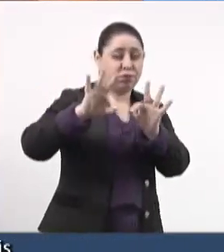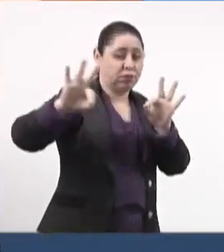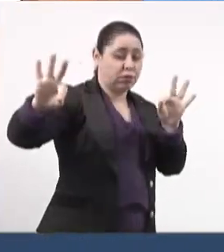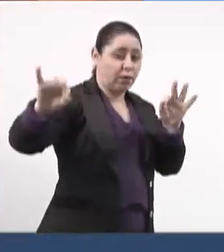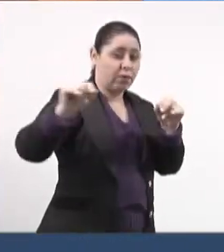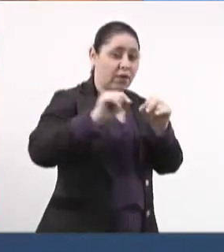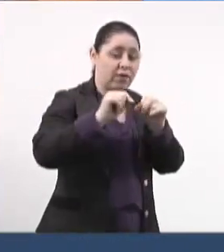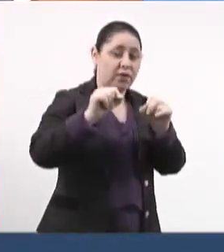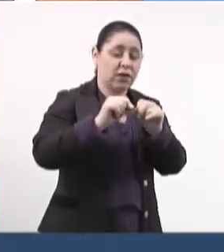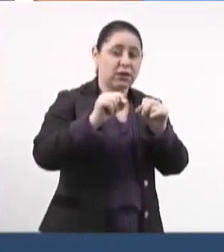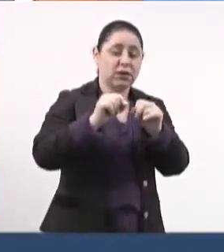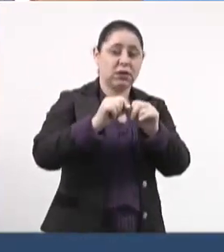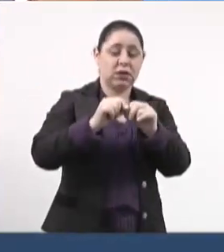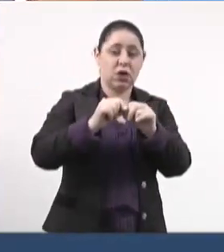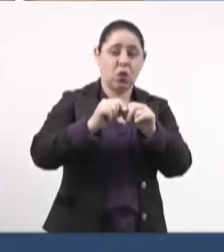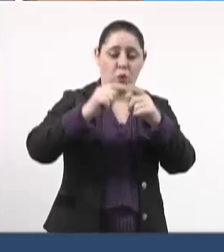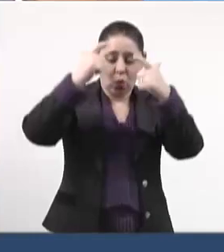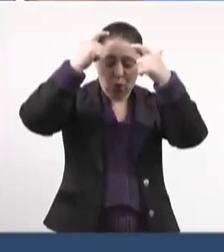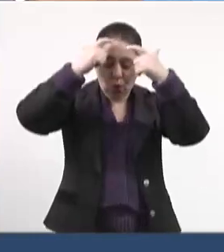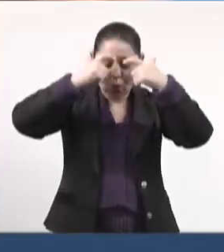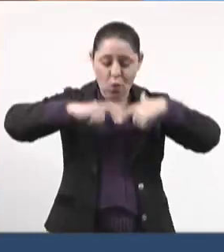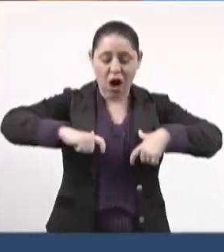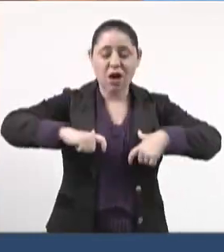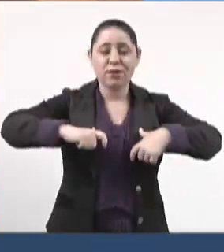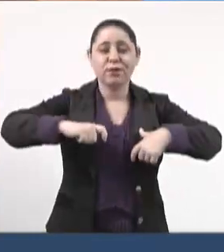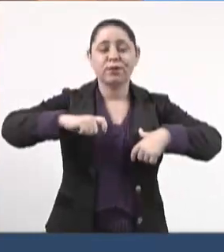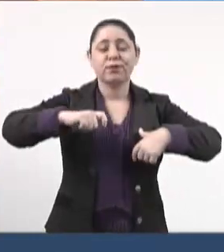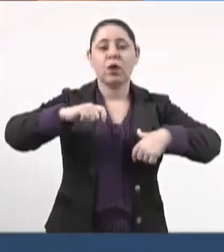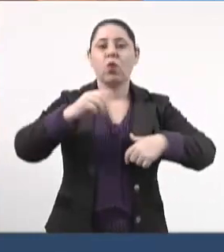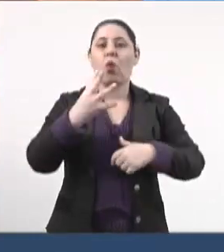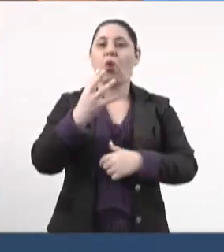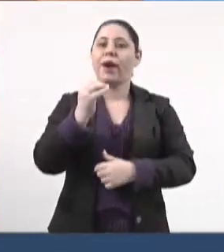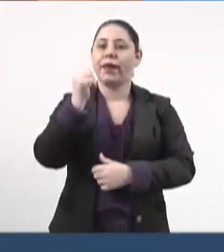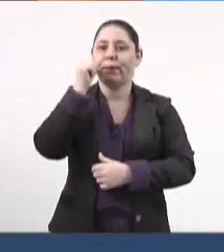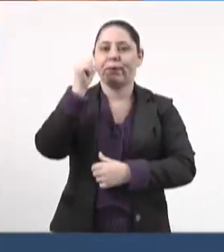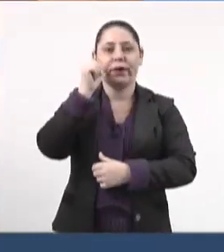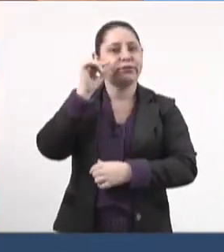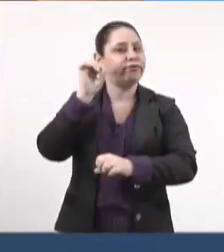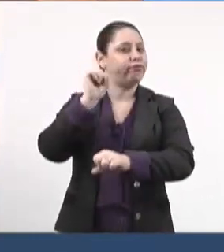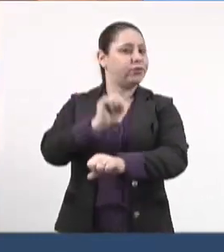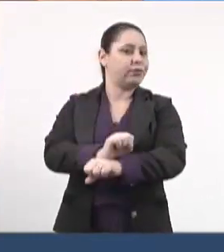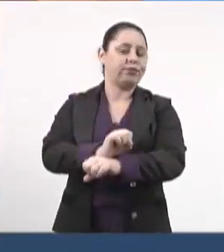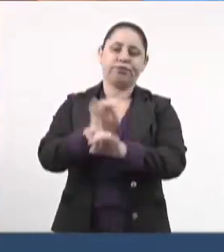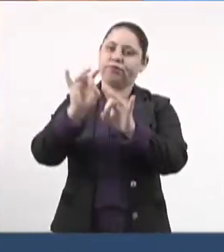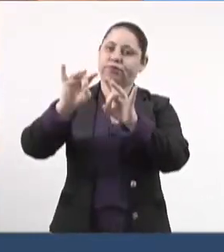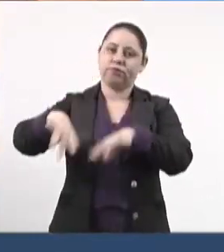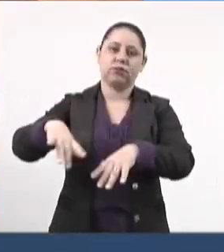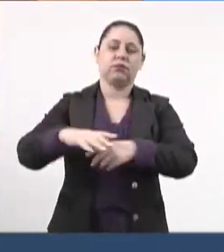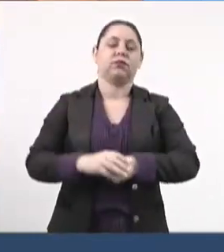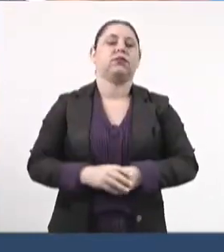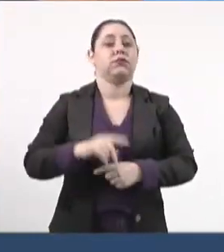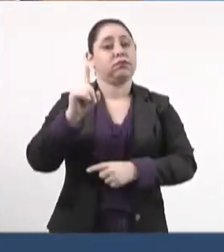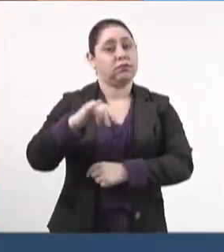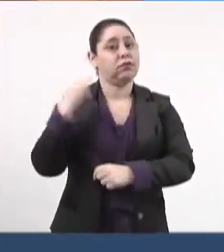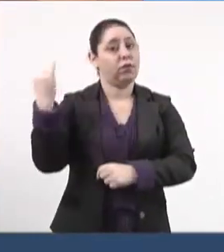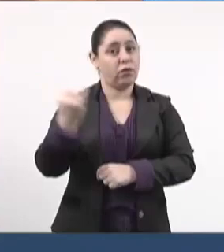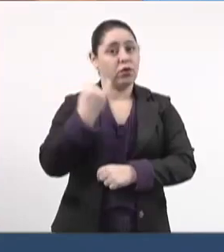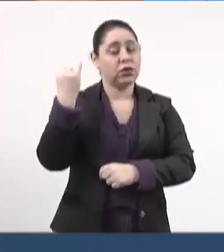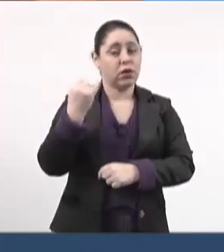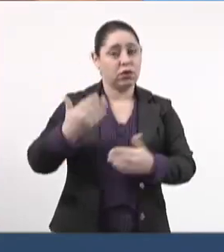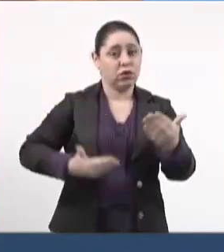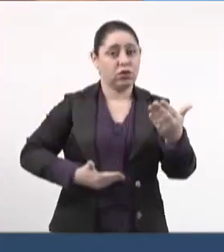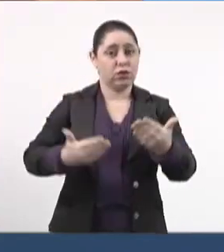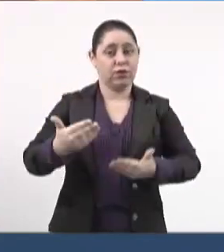para fazer exames de corpo de delito. Então, é muito importante que este